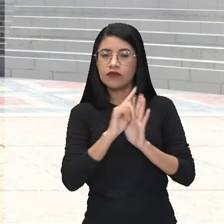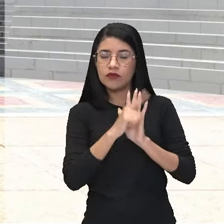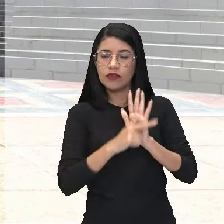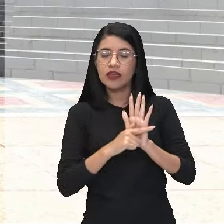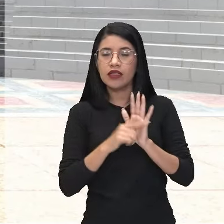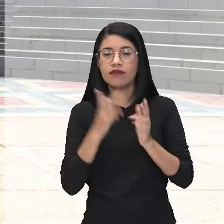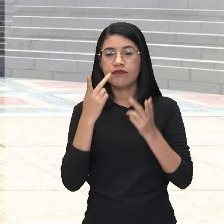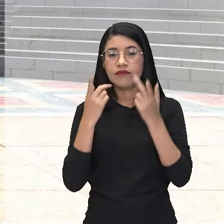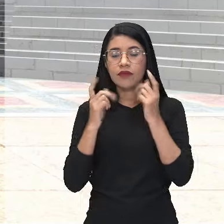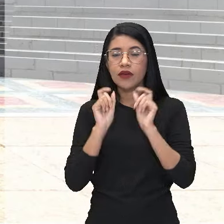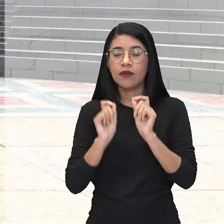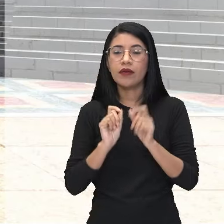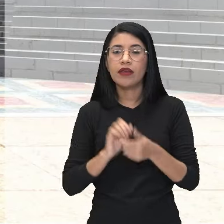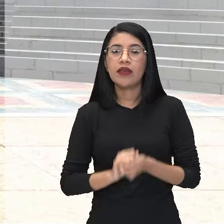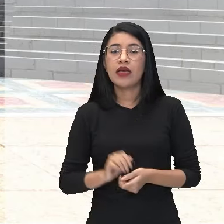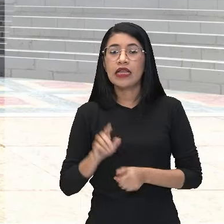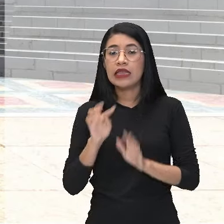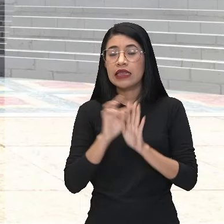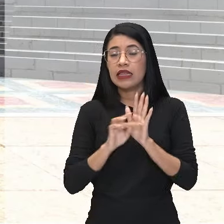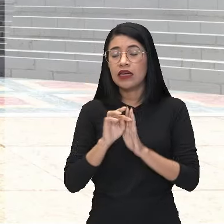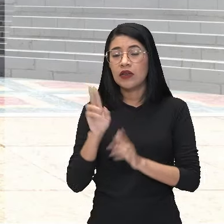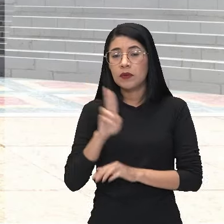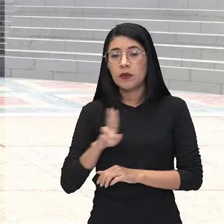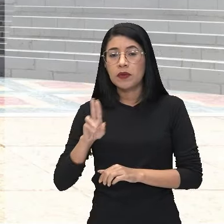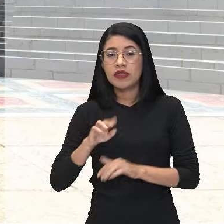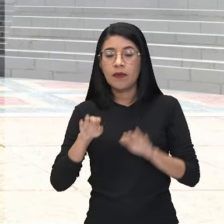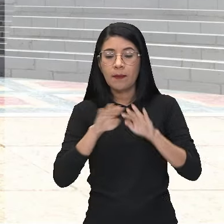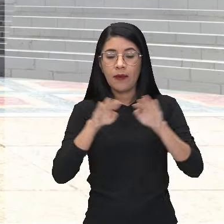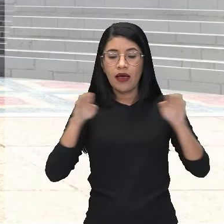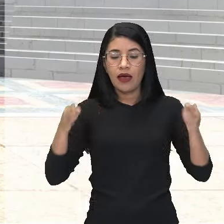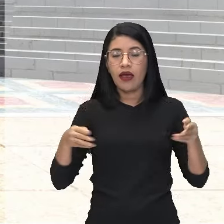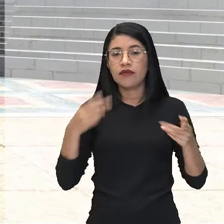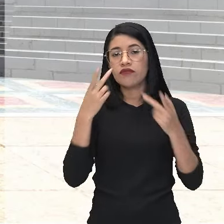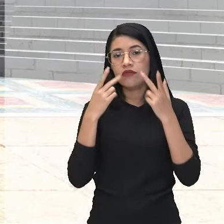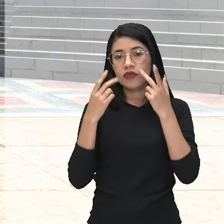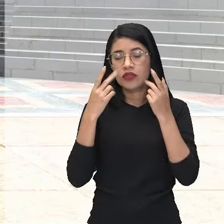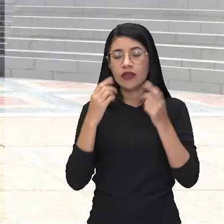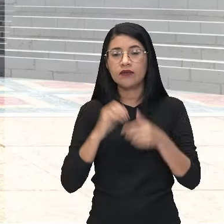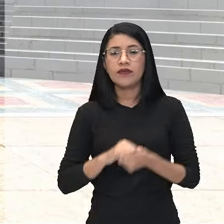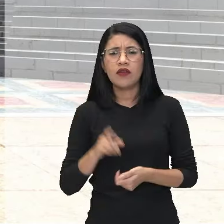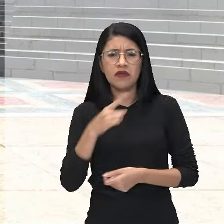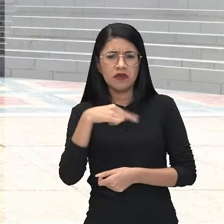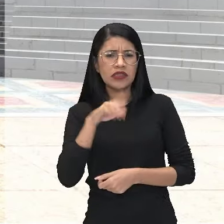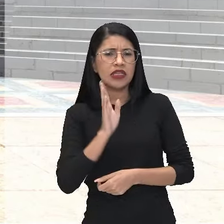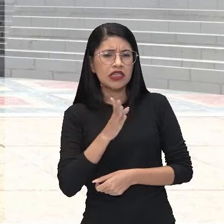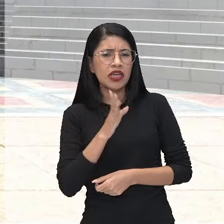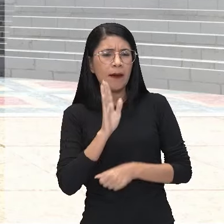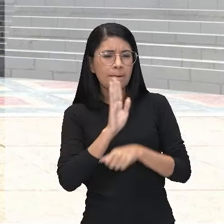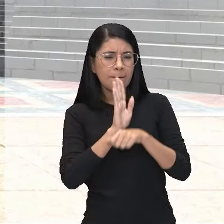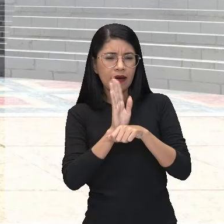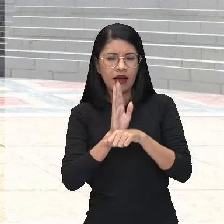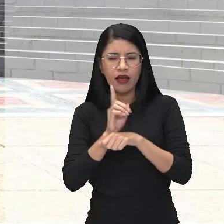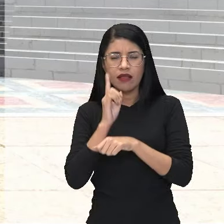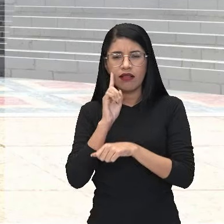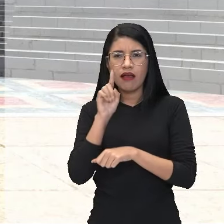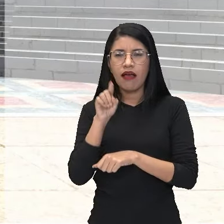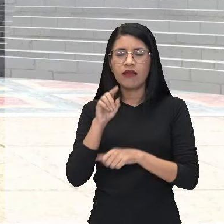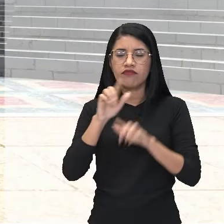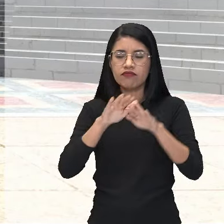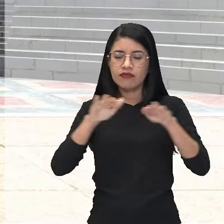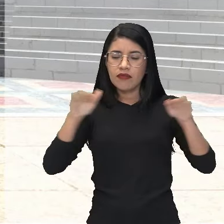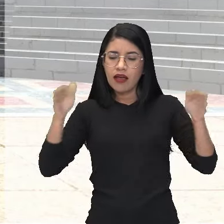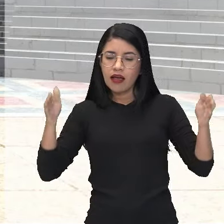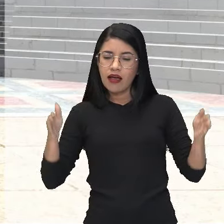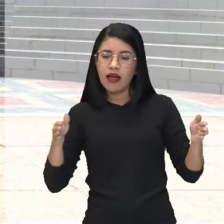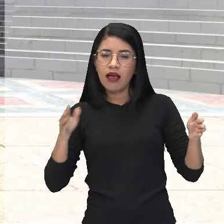são aqueles textos que são utilizados nas peças teatrais, né? Quem aí já não assistiu uma peça teatral, né? Seja